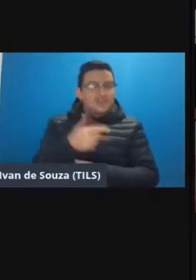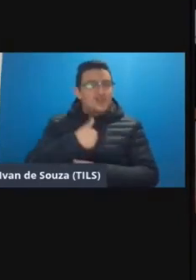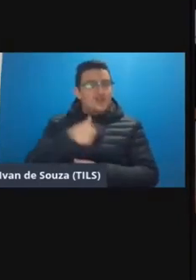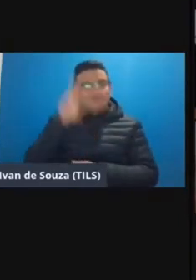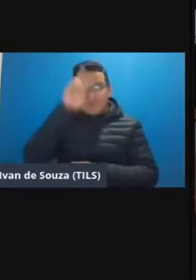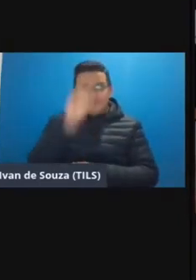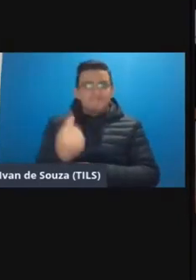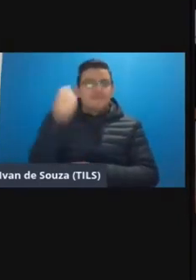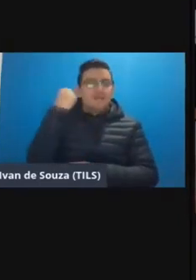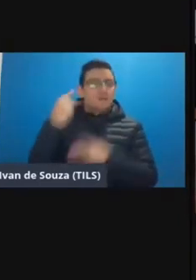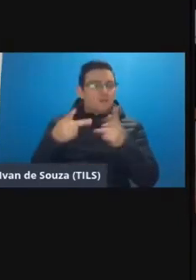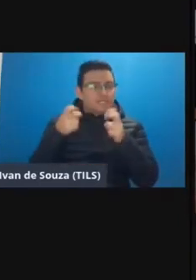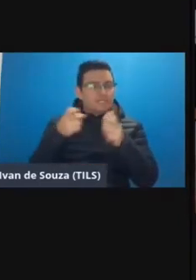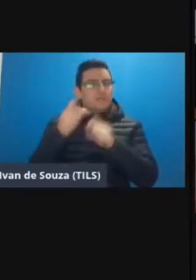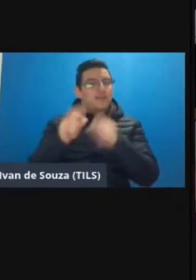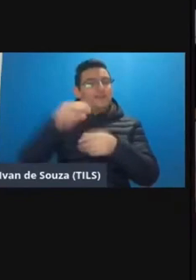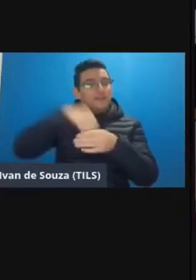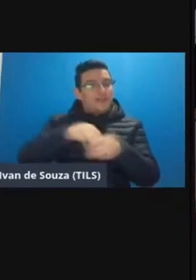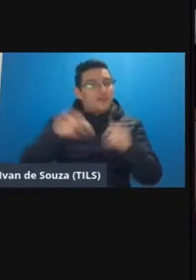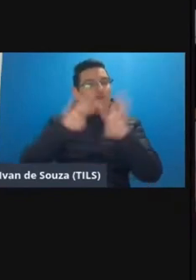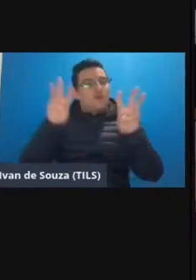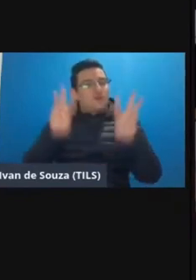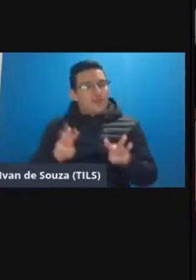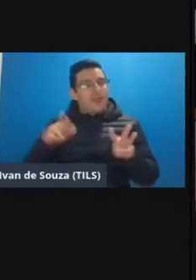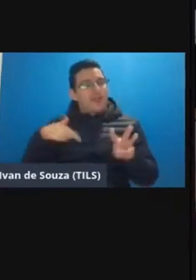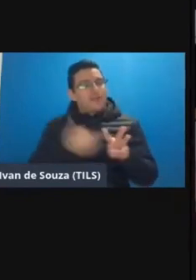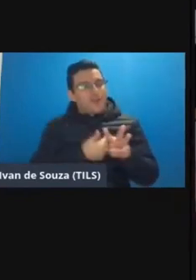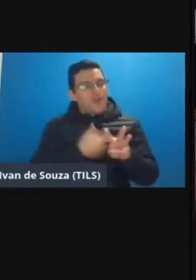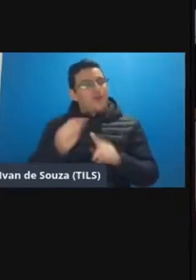retrospectiva eu vejo que na UFR nós fomos